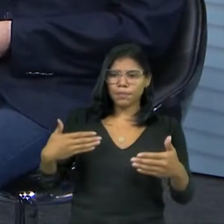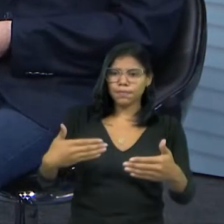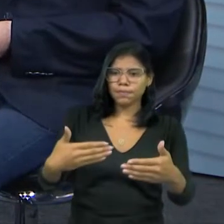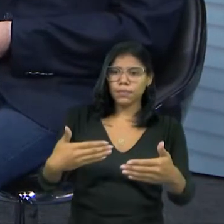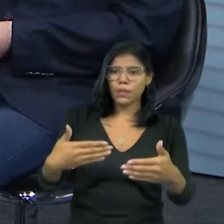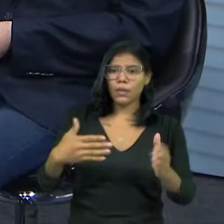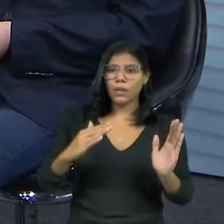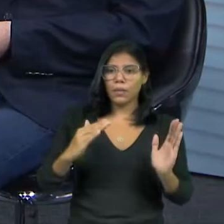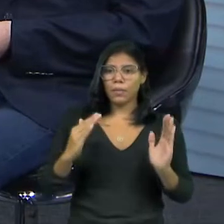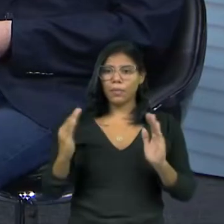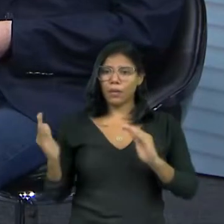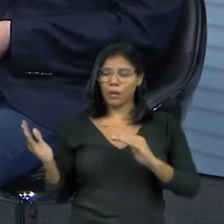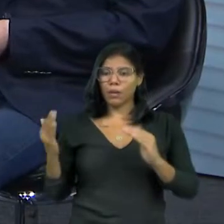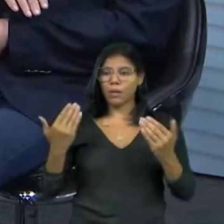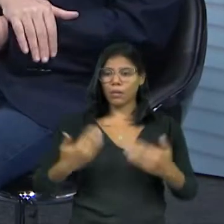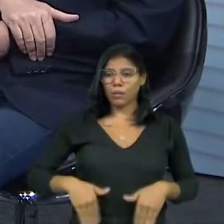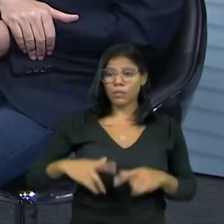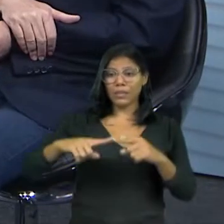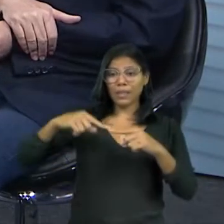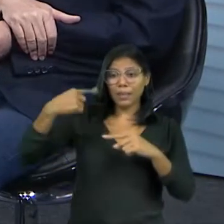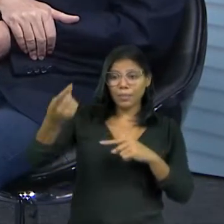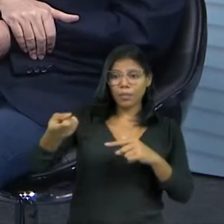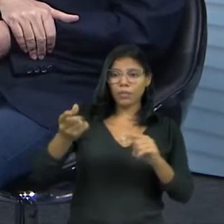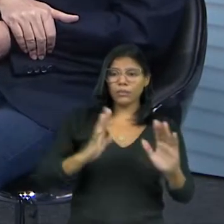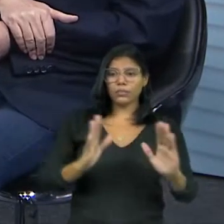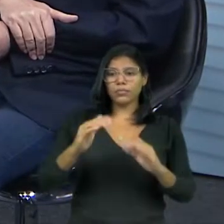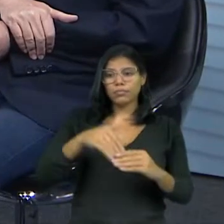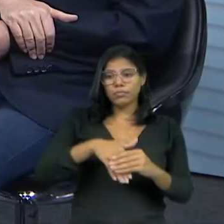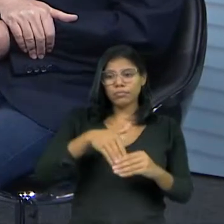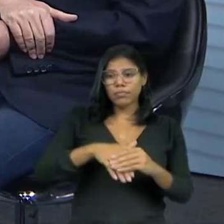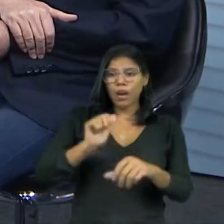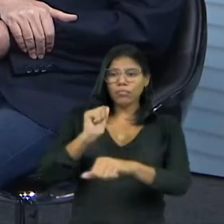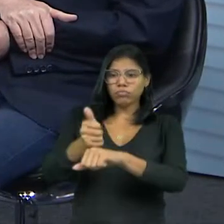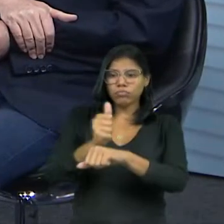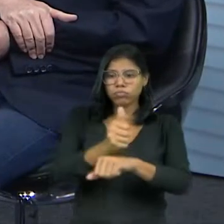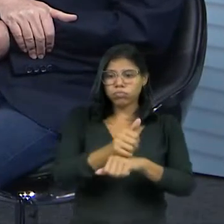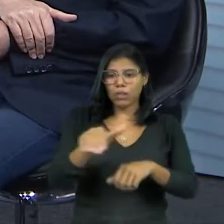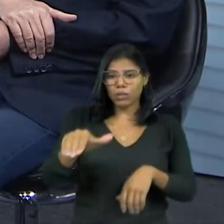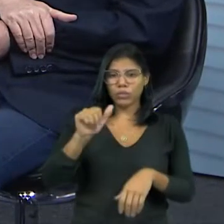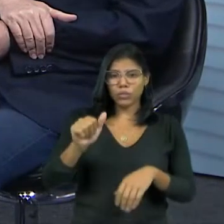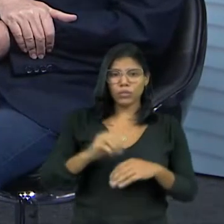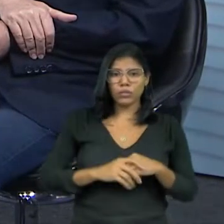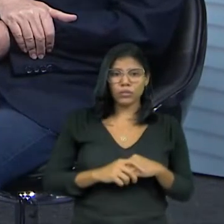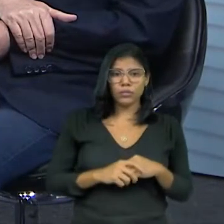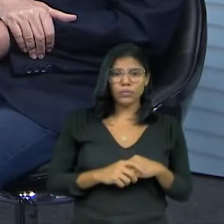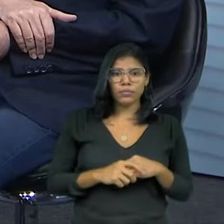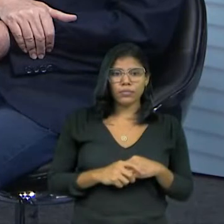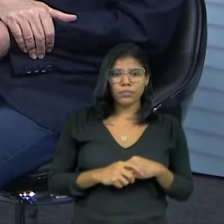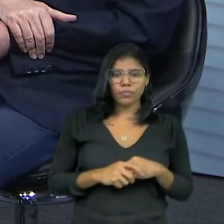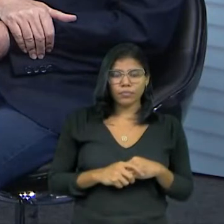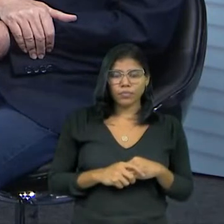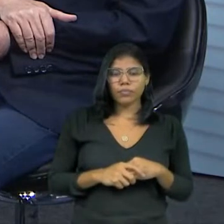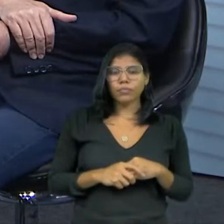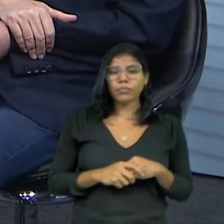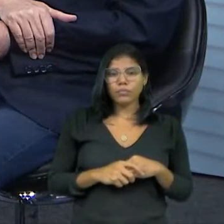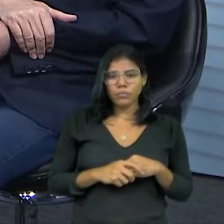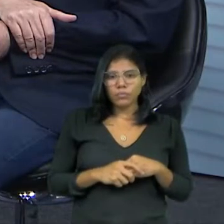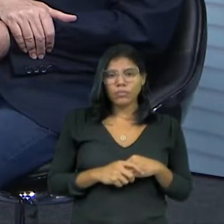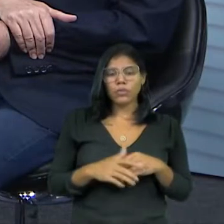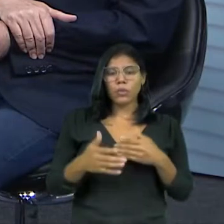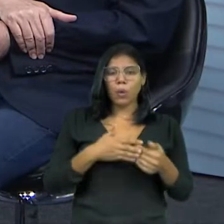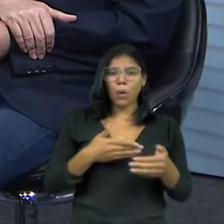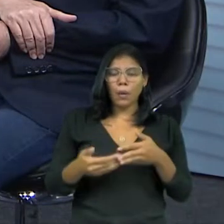prorroga um pouco o concurso para depois, né? Sim, sim, sim. Se o gestor quer, sim, se resguardar de qualquer